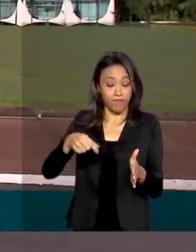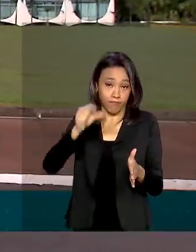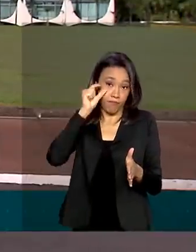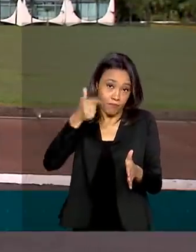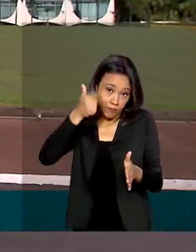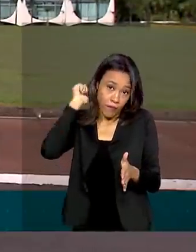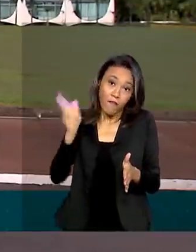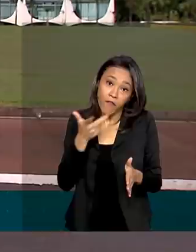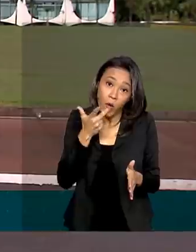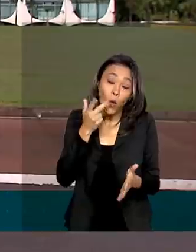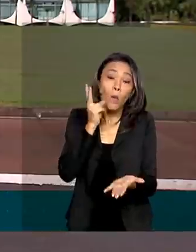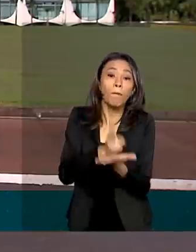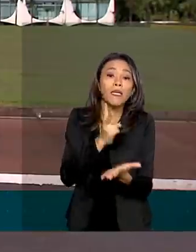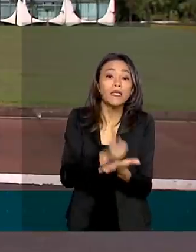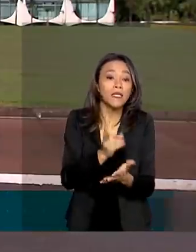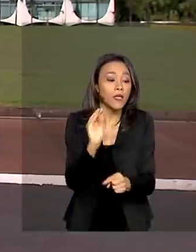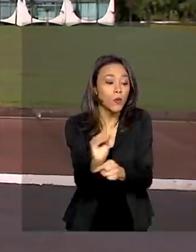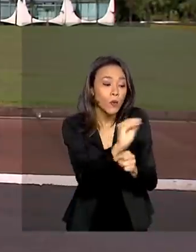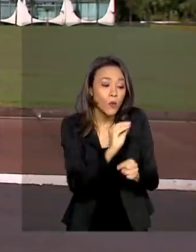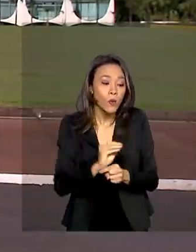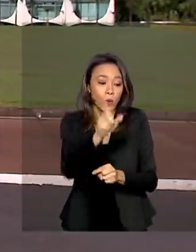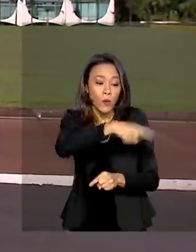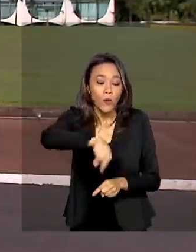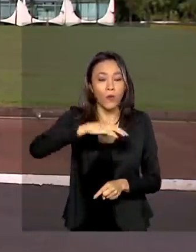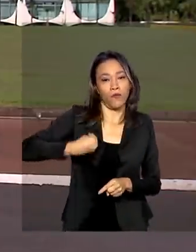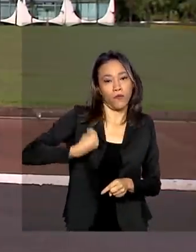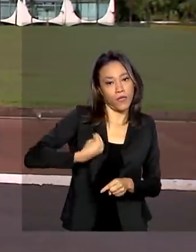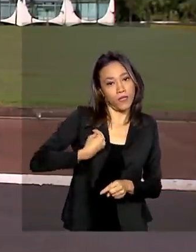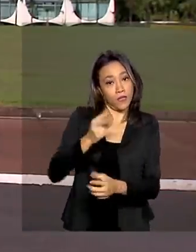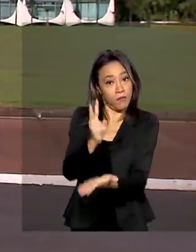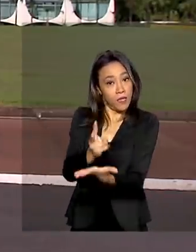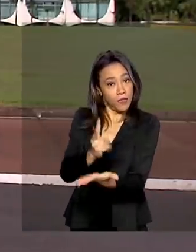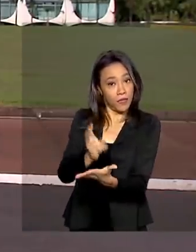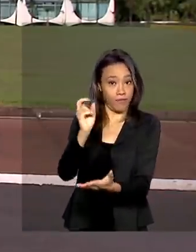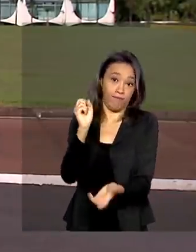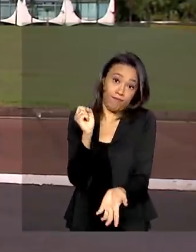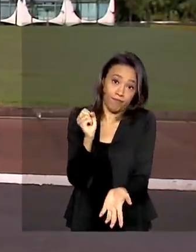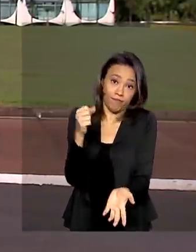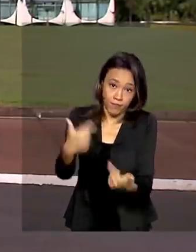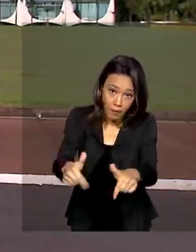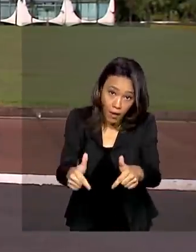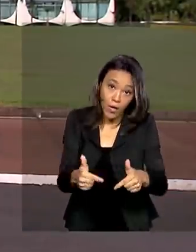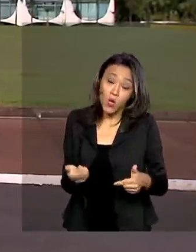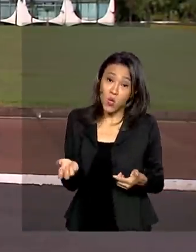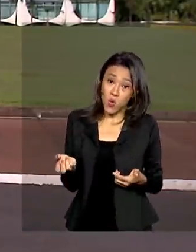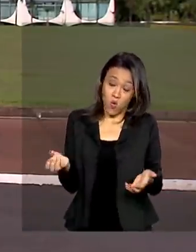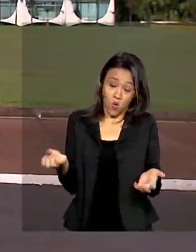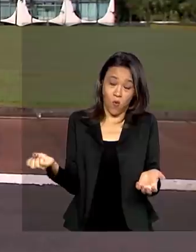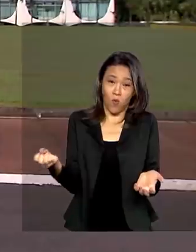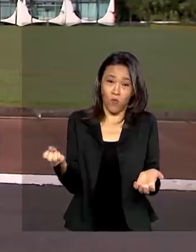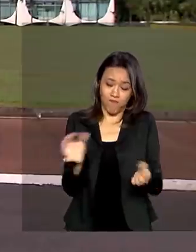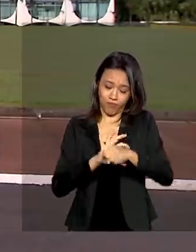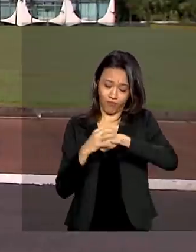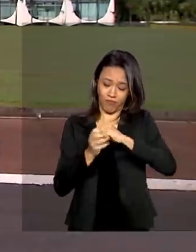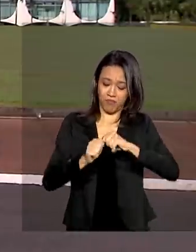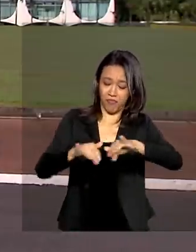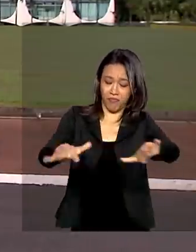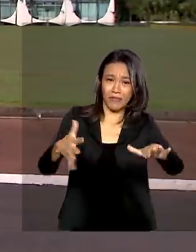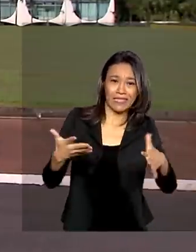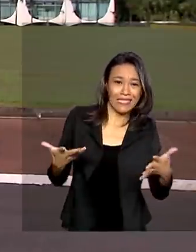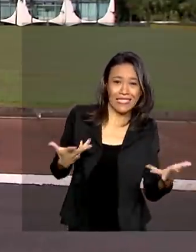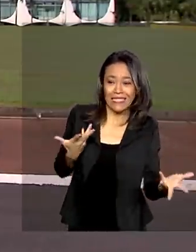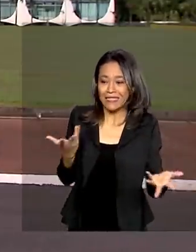preservando vidas e empregos. Com a chegada do novo coronavírus, Guedes afirmou que o governo precisou fazer